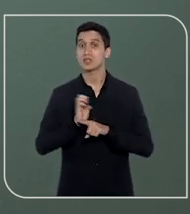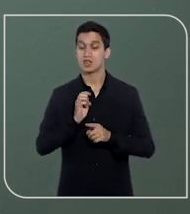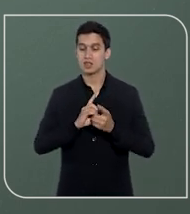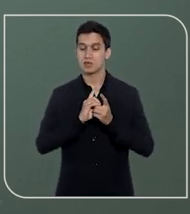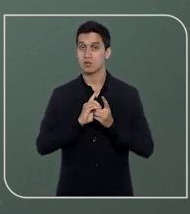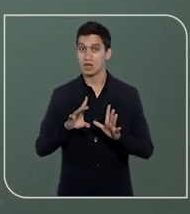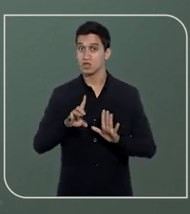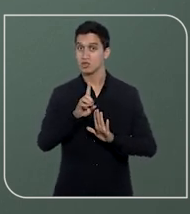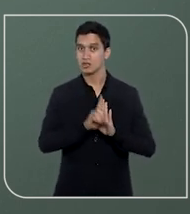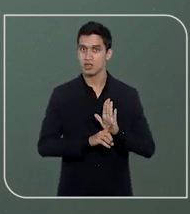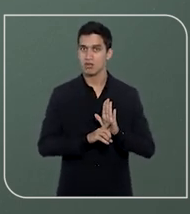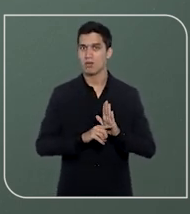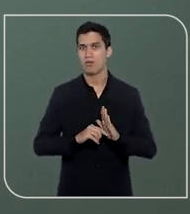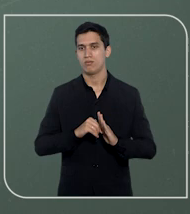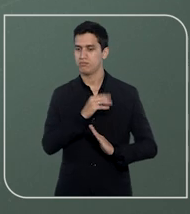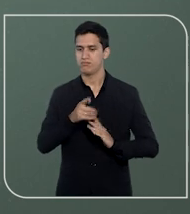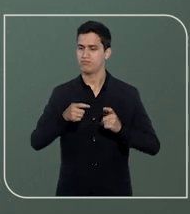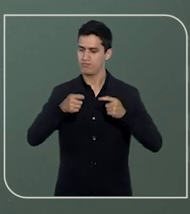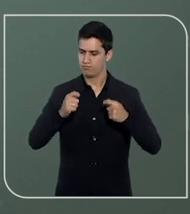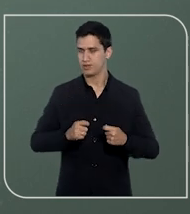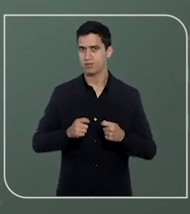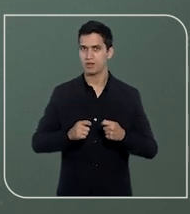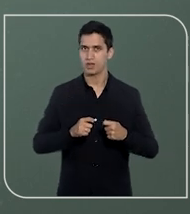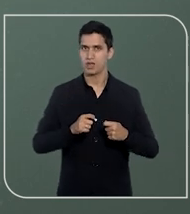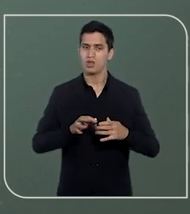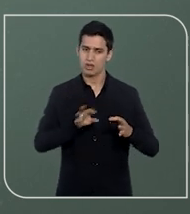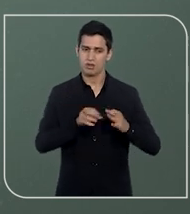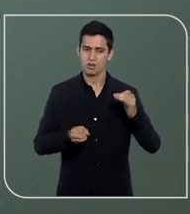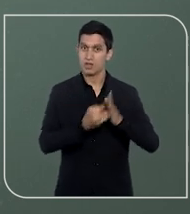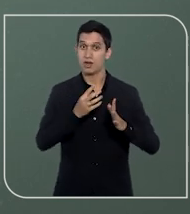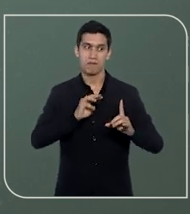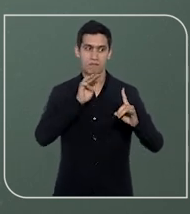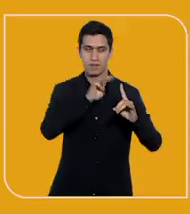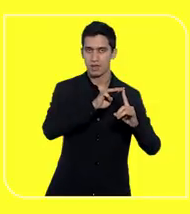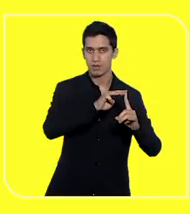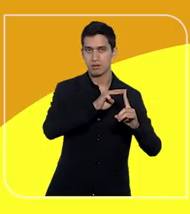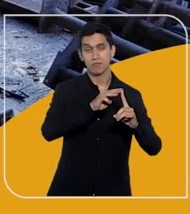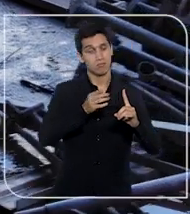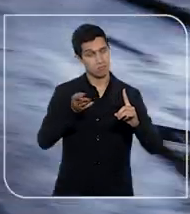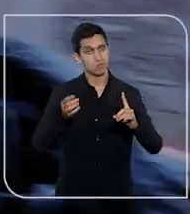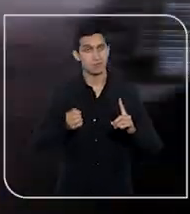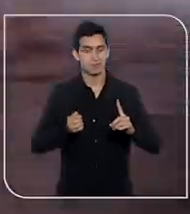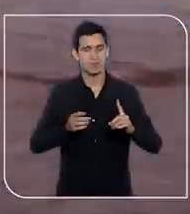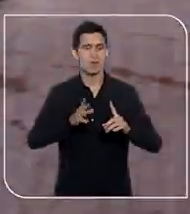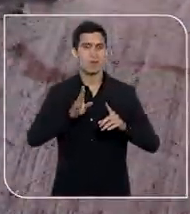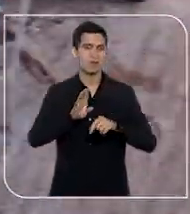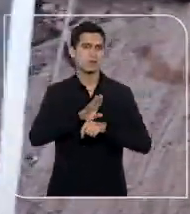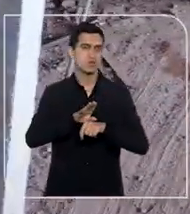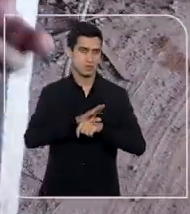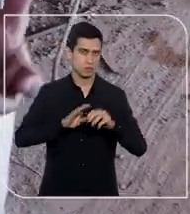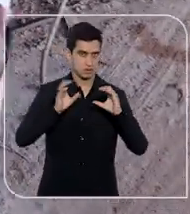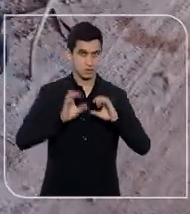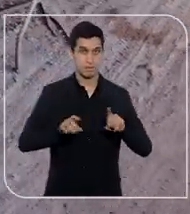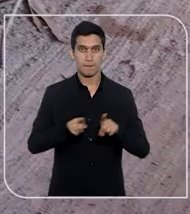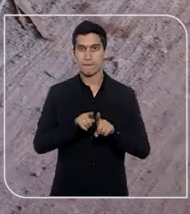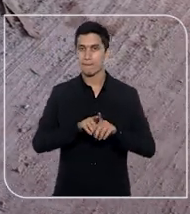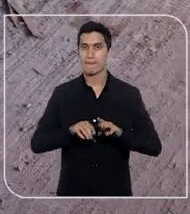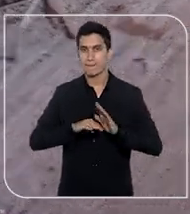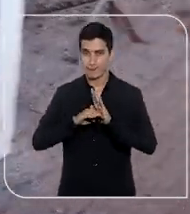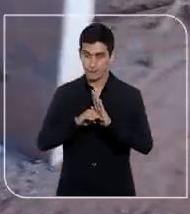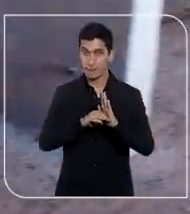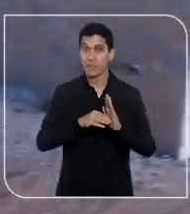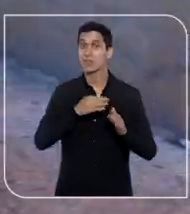densifica lançando essas metas, esses objetivos. A Constituição cidadã assegura também